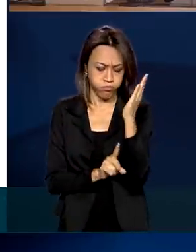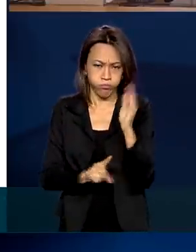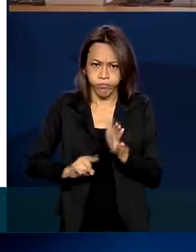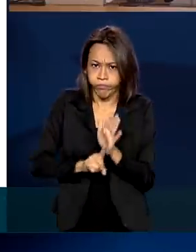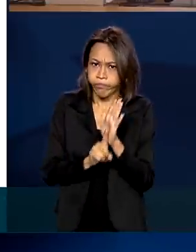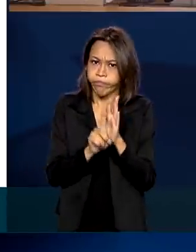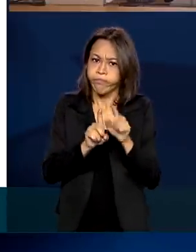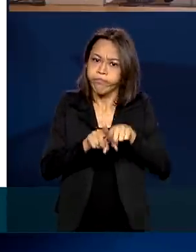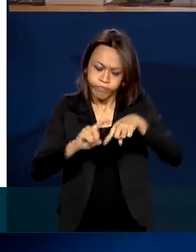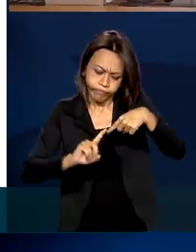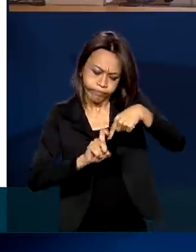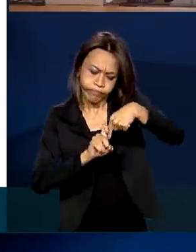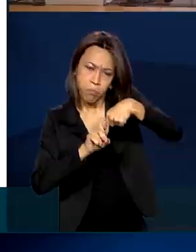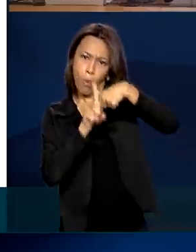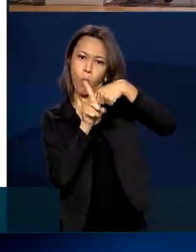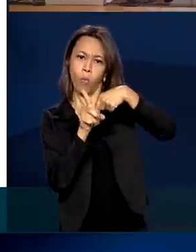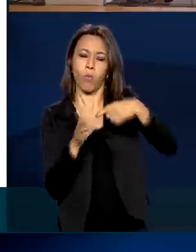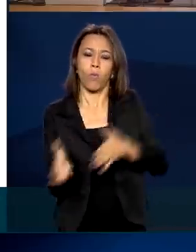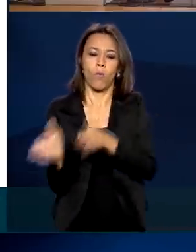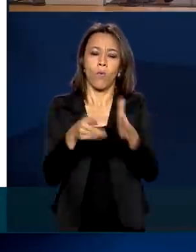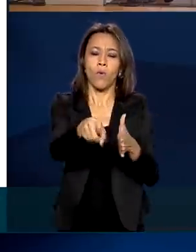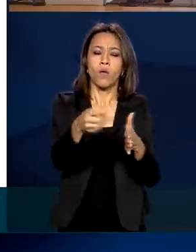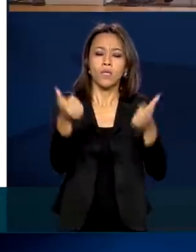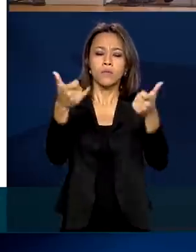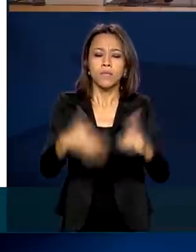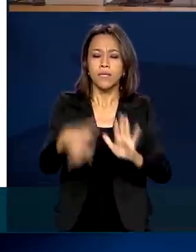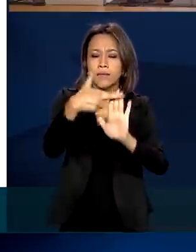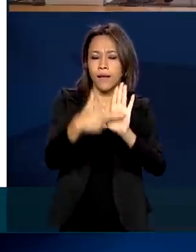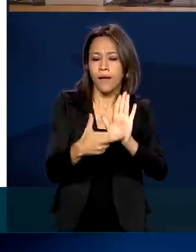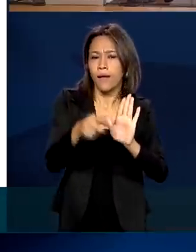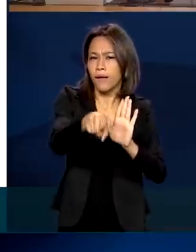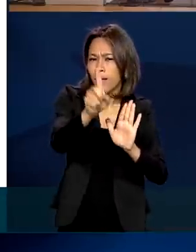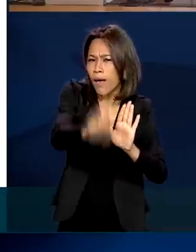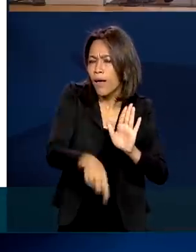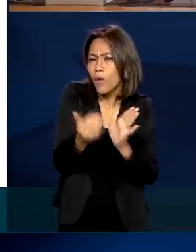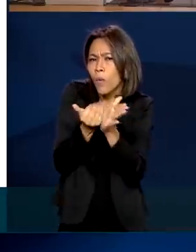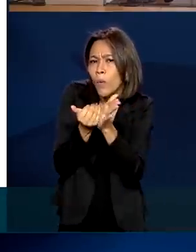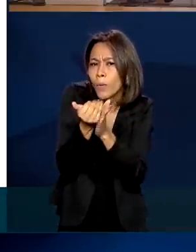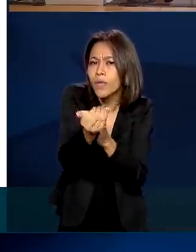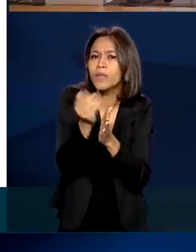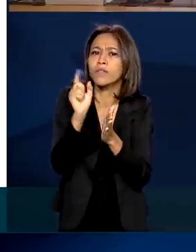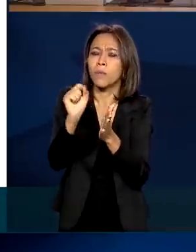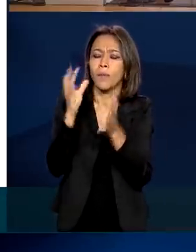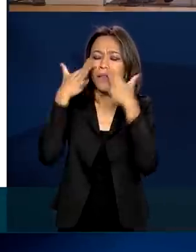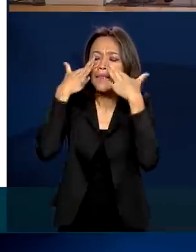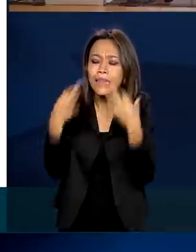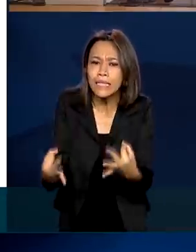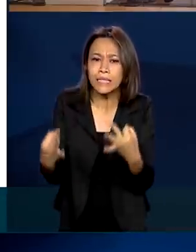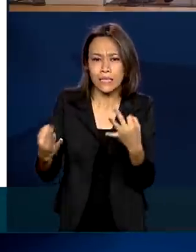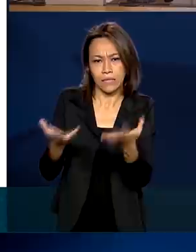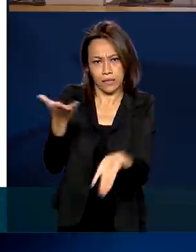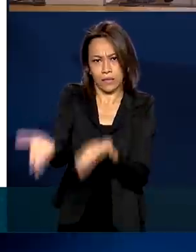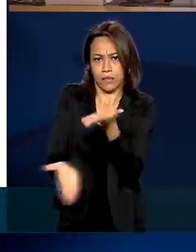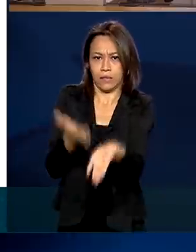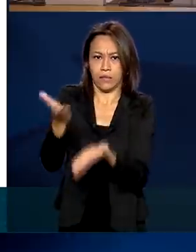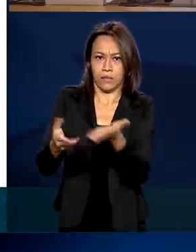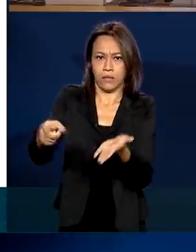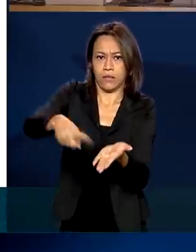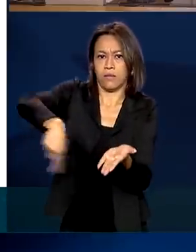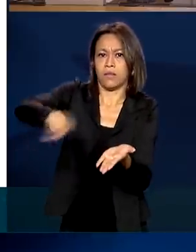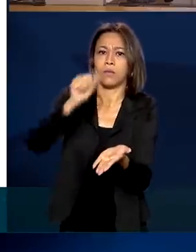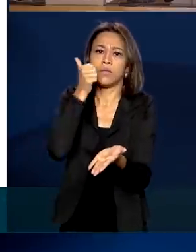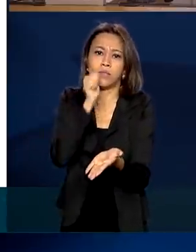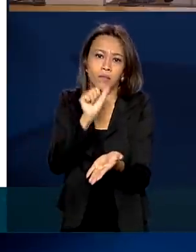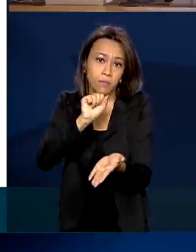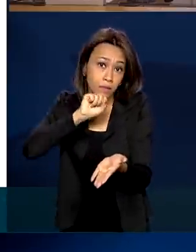portaria e essa política, na verdade, seja um reinício de uma atenção muito profunda na saúde materna. O